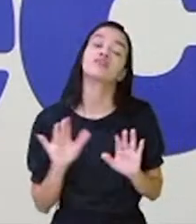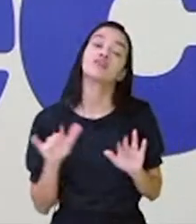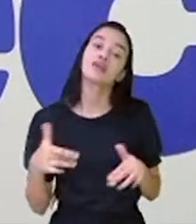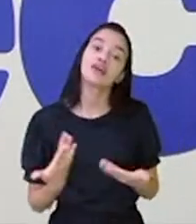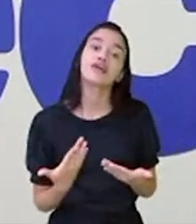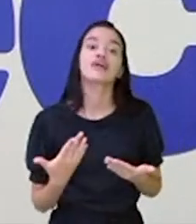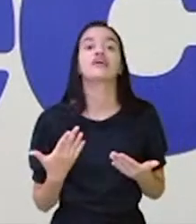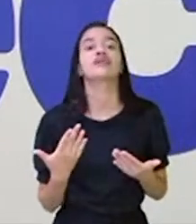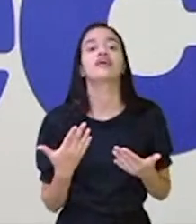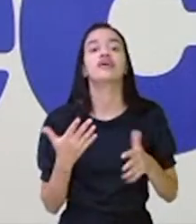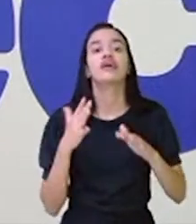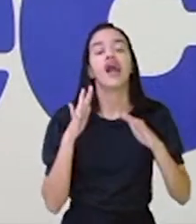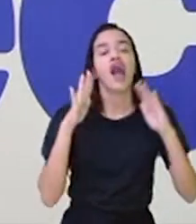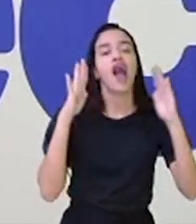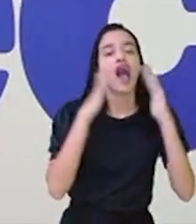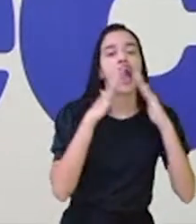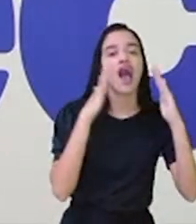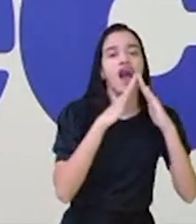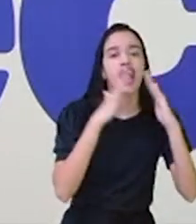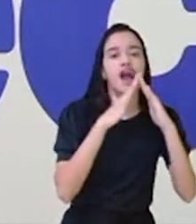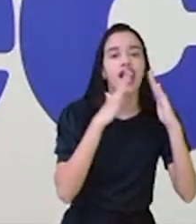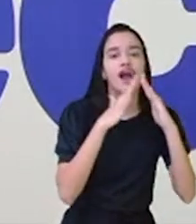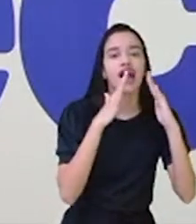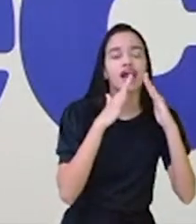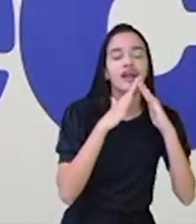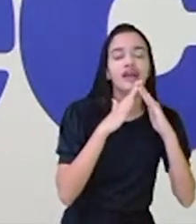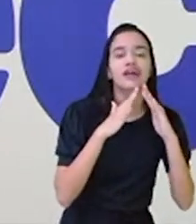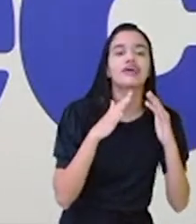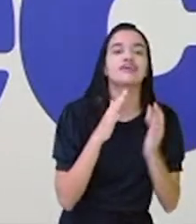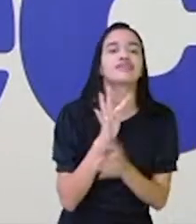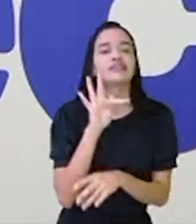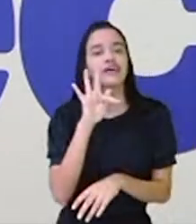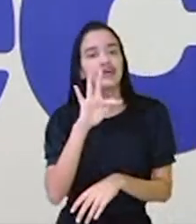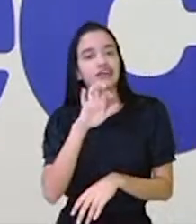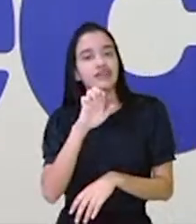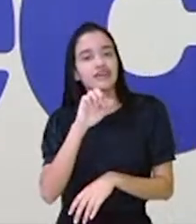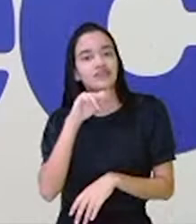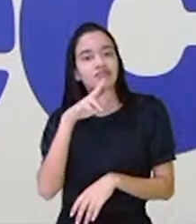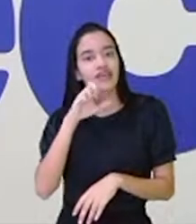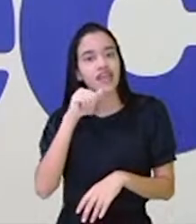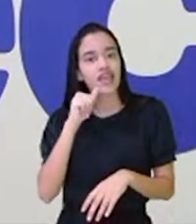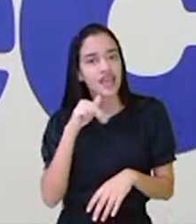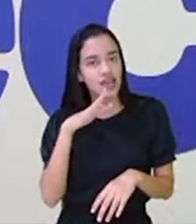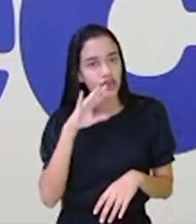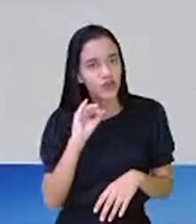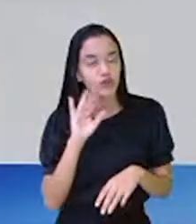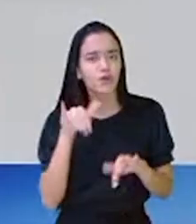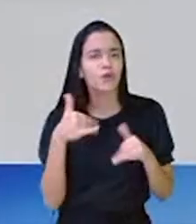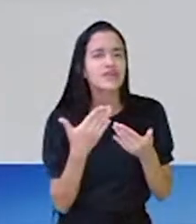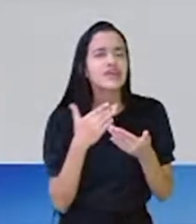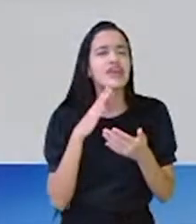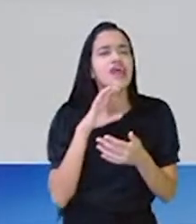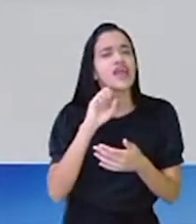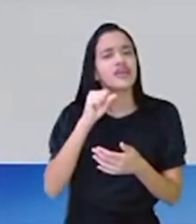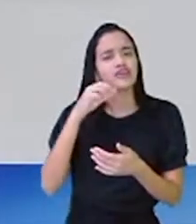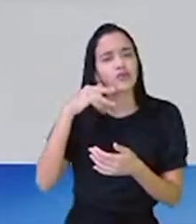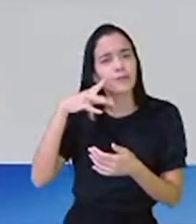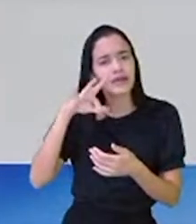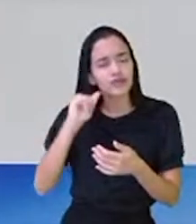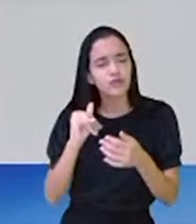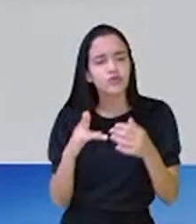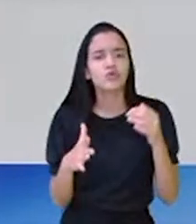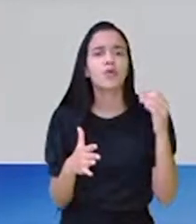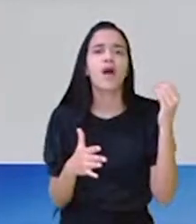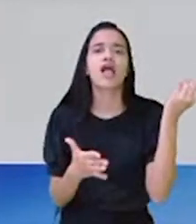Casa de ferreiro, espeto de pau. Bem famoso isso. Casa de ferreiro, espeto de pau.